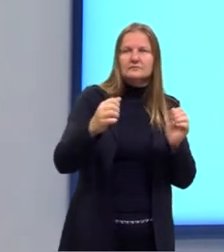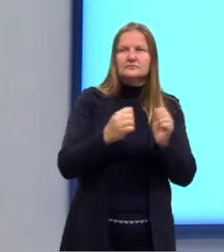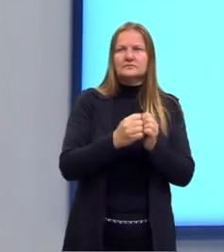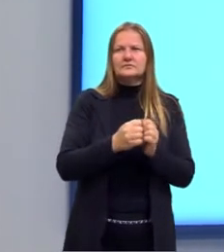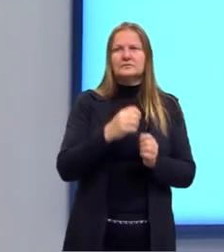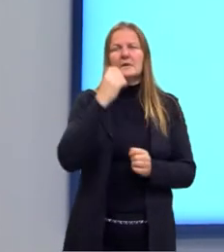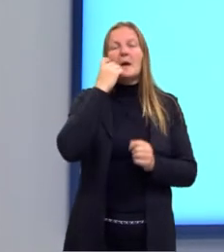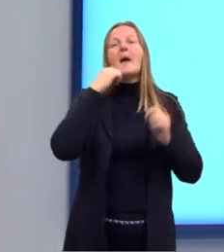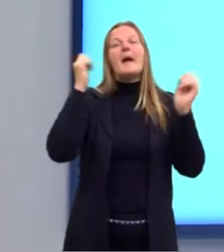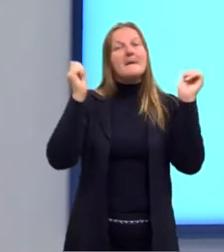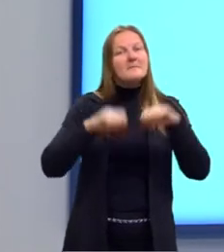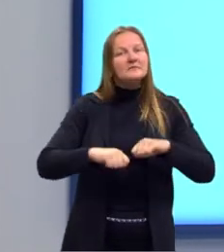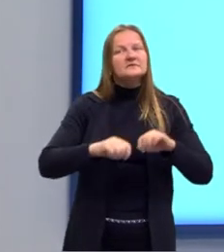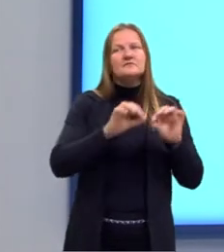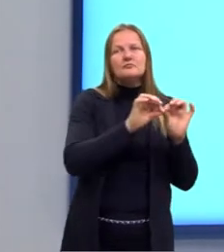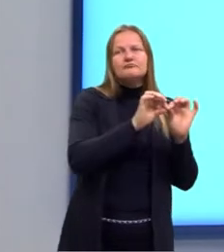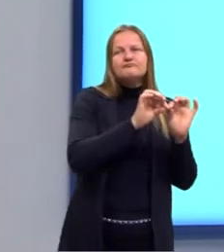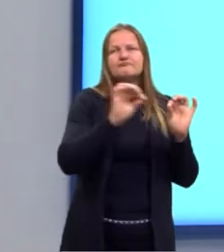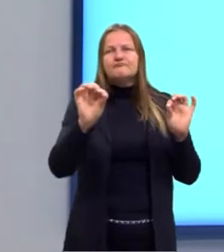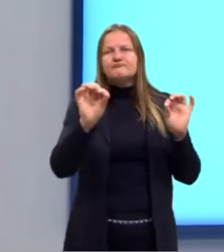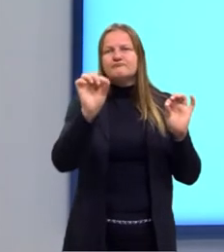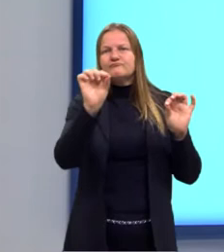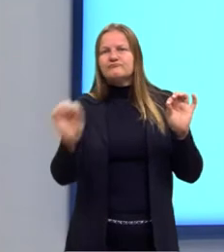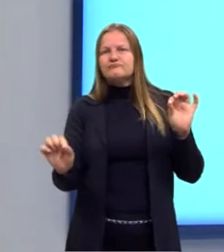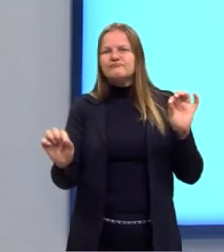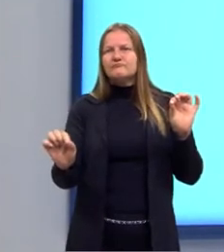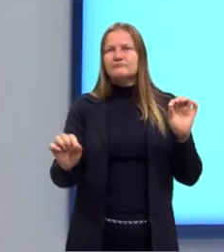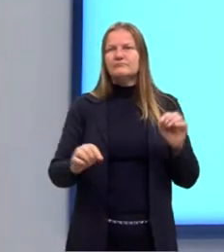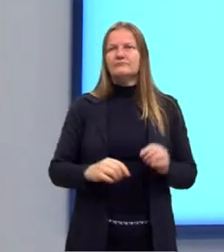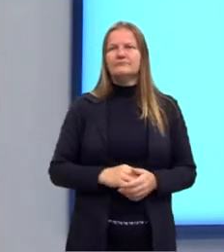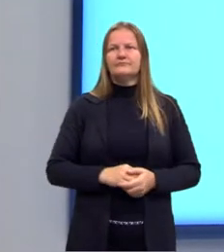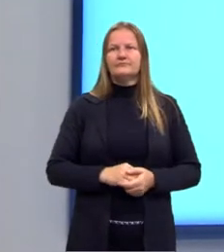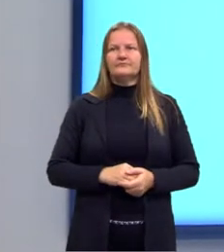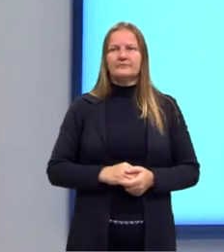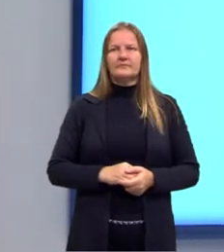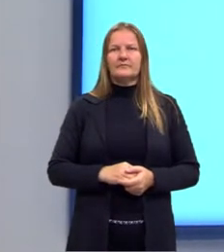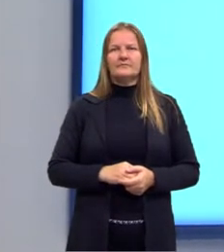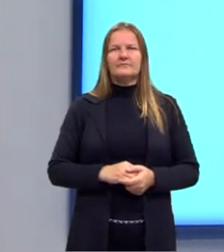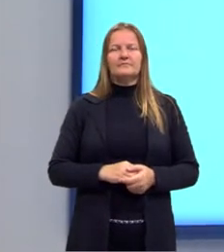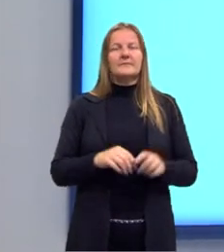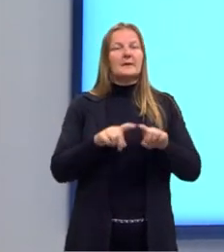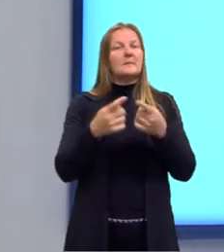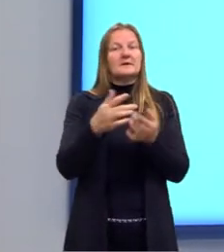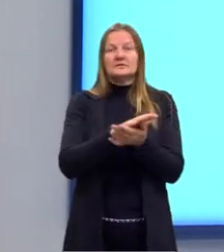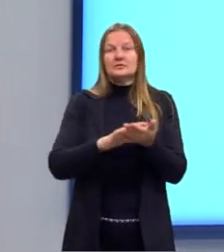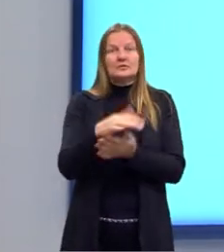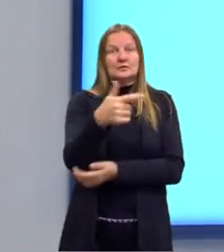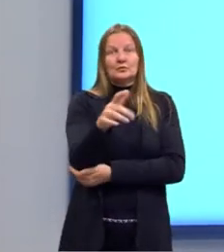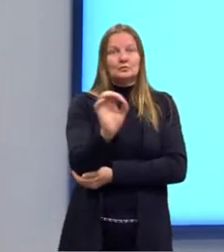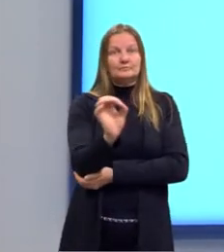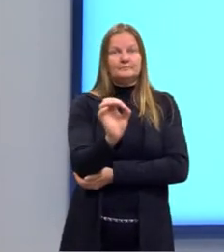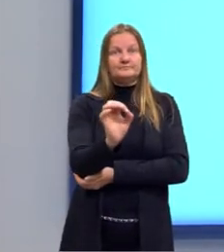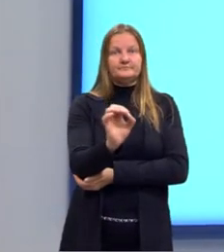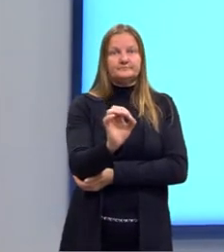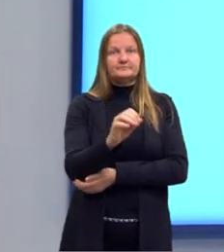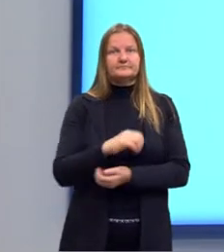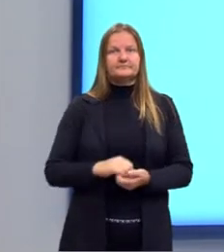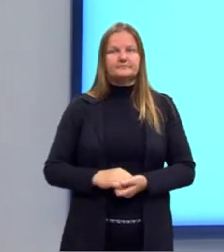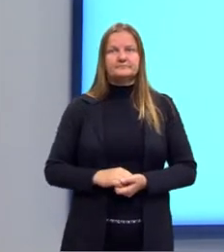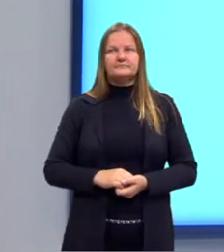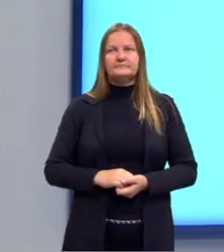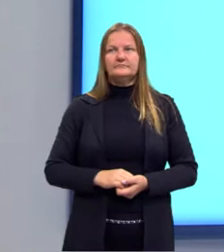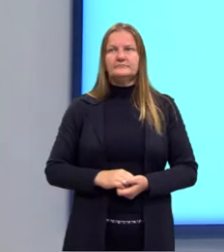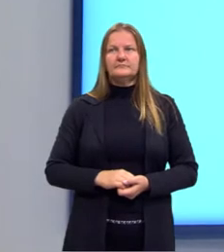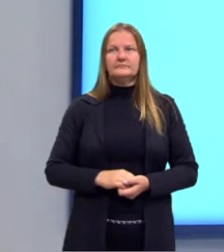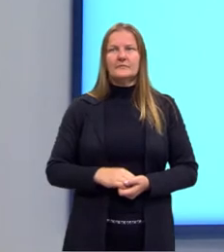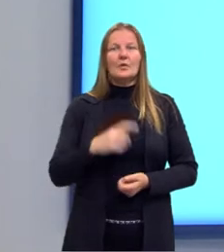traçar a reta que ligasse pelo menos dois pontos, mas não teria como unir esses três pontos